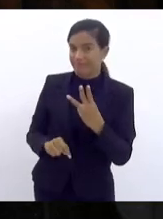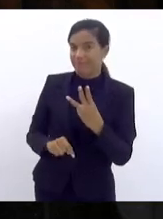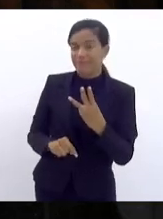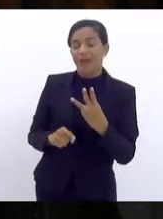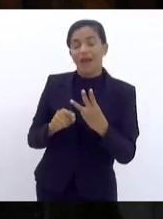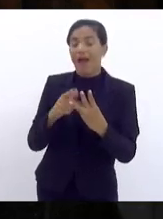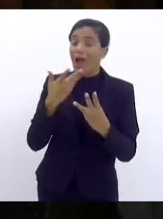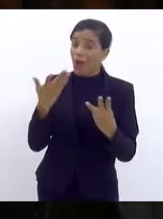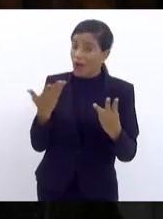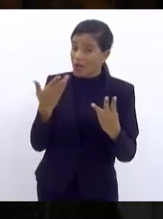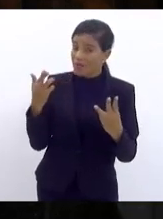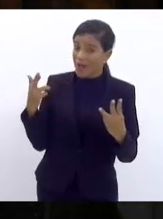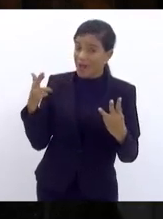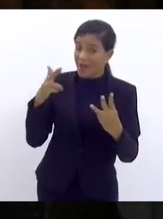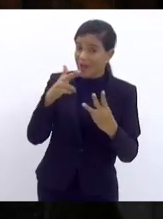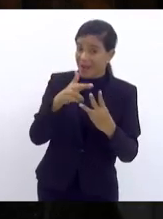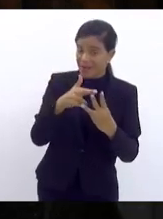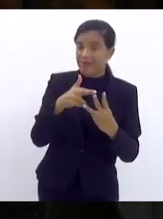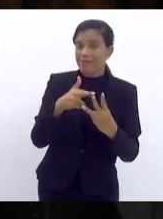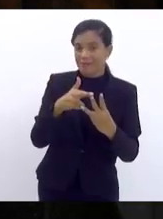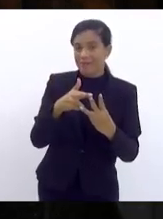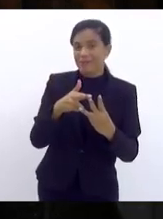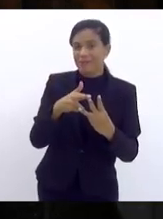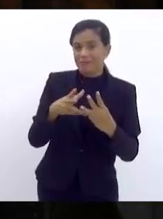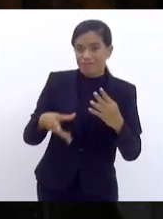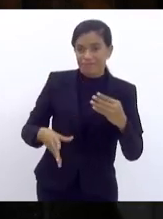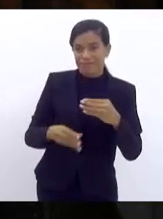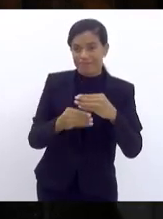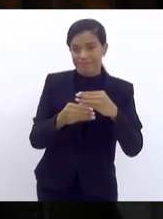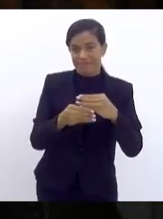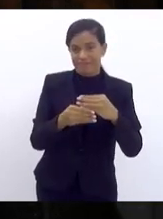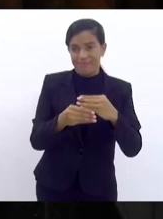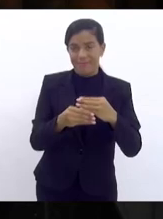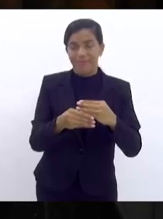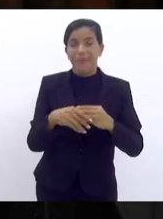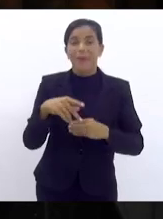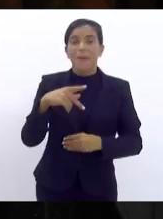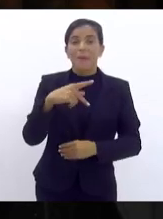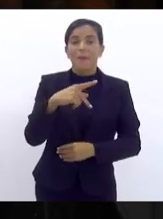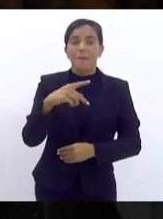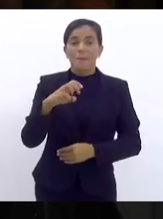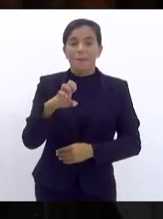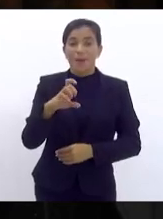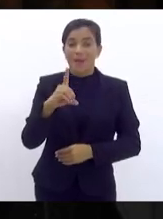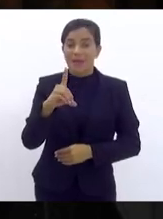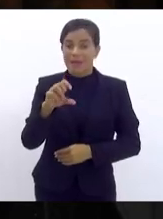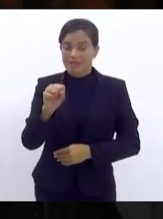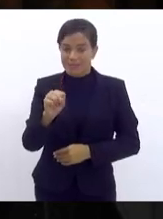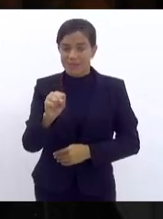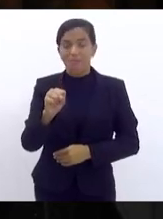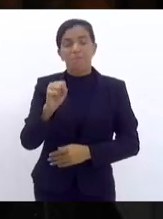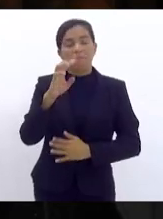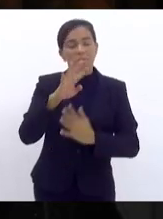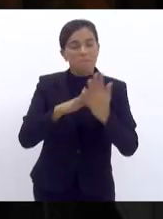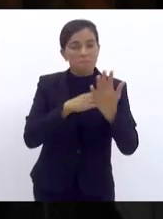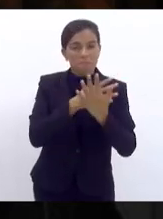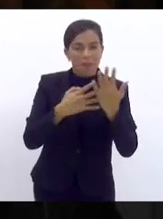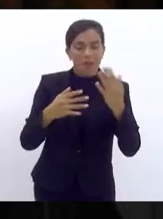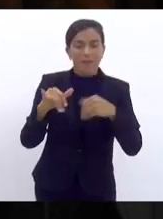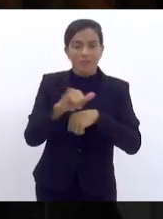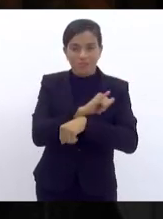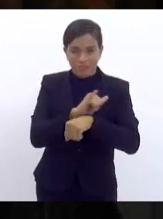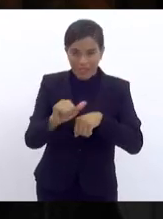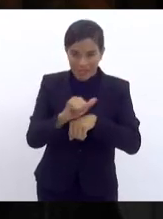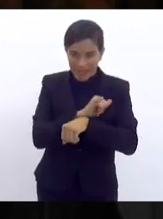referir agora, teve o advento do PEDES, do Plano Estratégico de Desenvolvimento Econômico